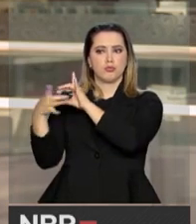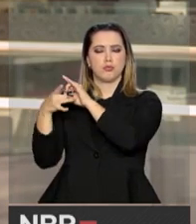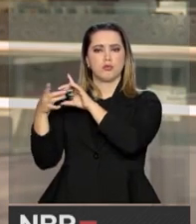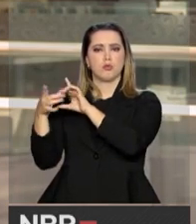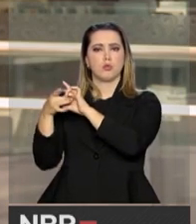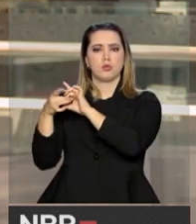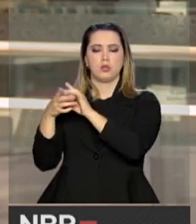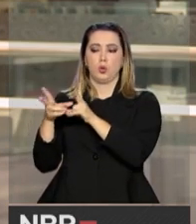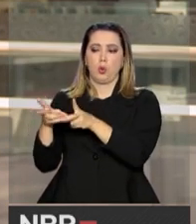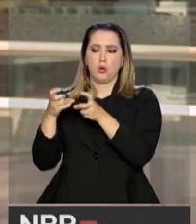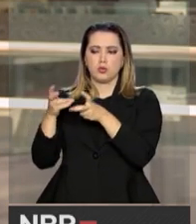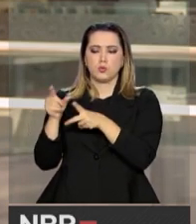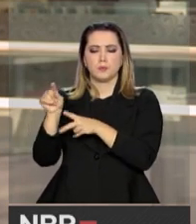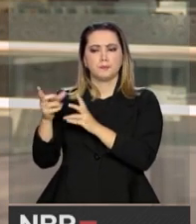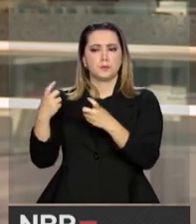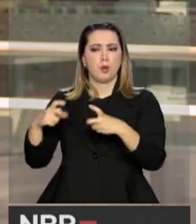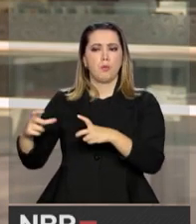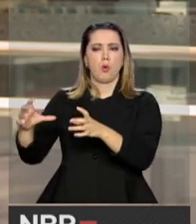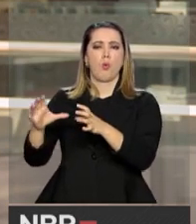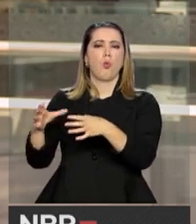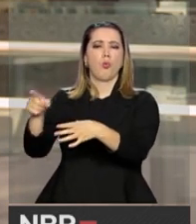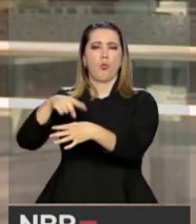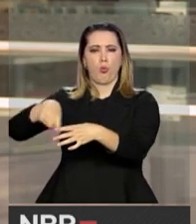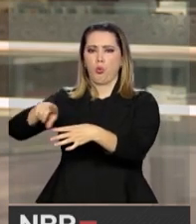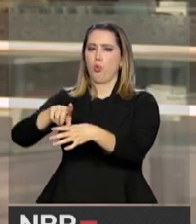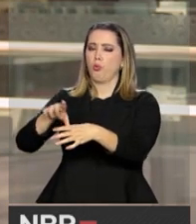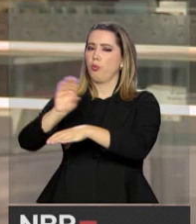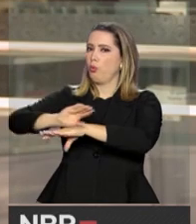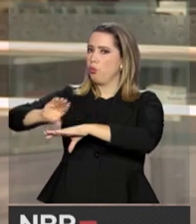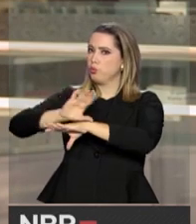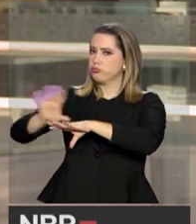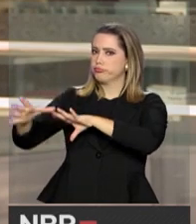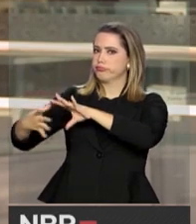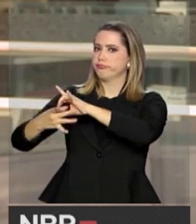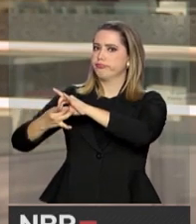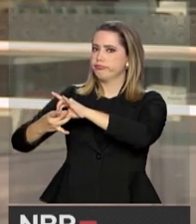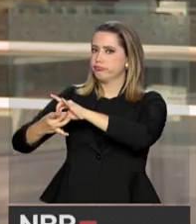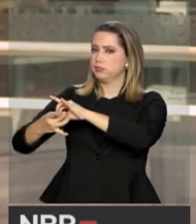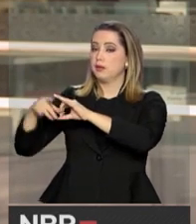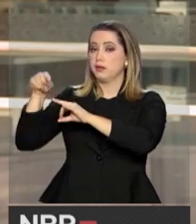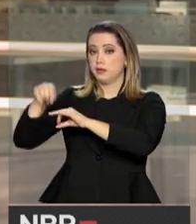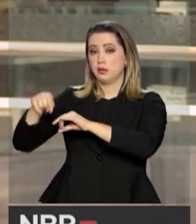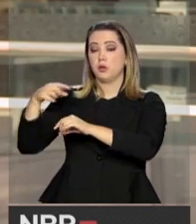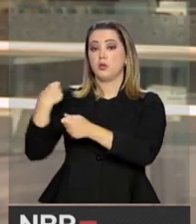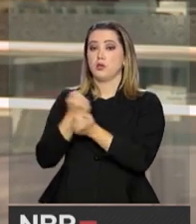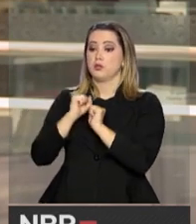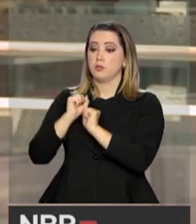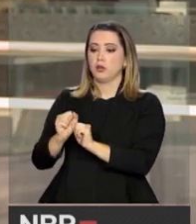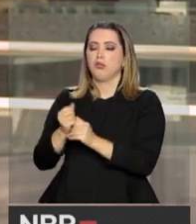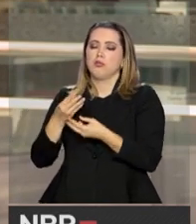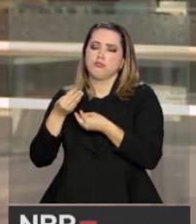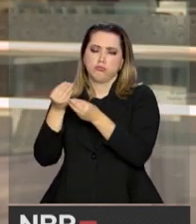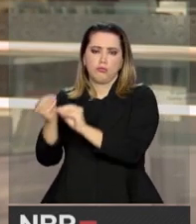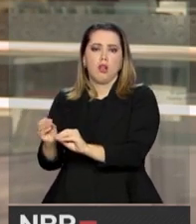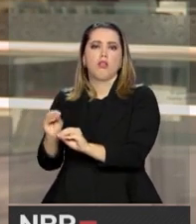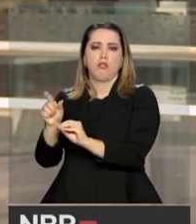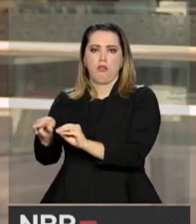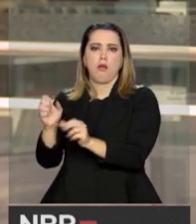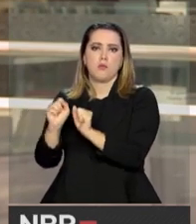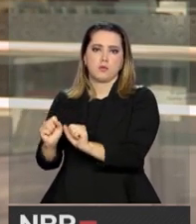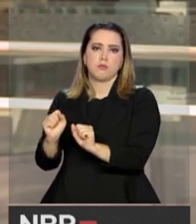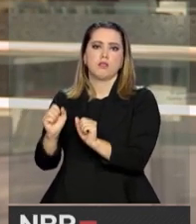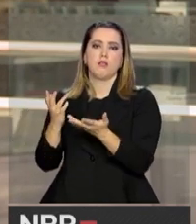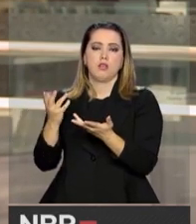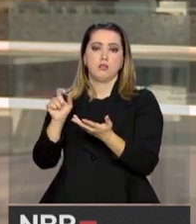dependendo da área na qual o curso está sendo proposto, né? Nós podemos, tranquilamente, termos